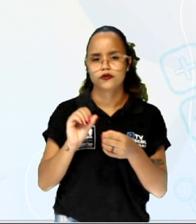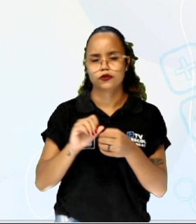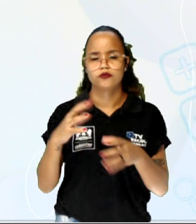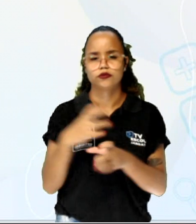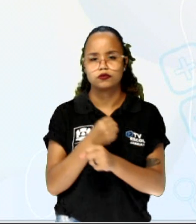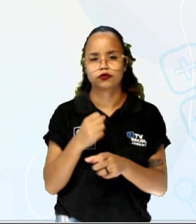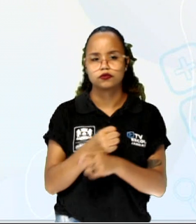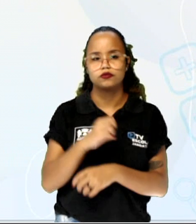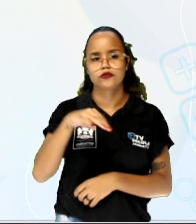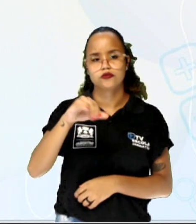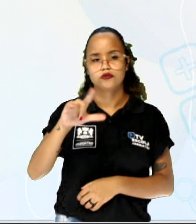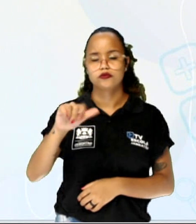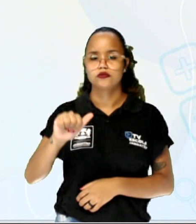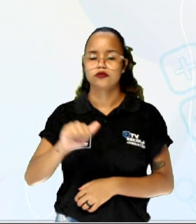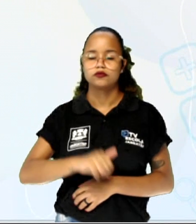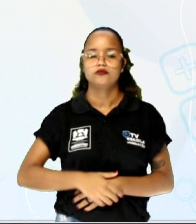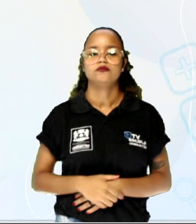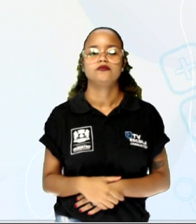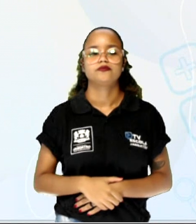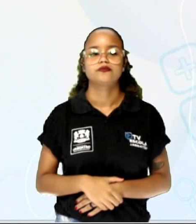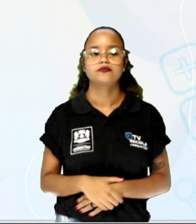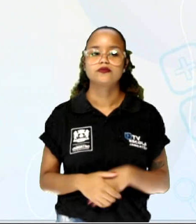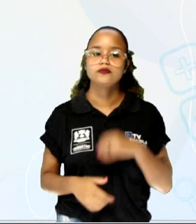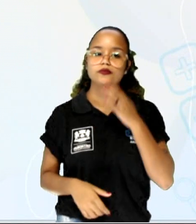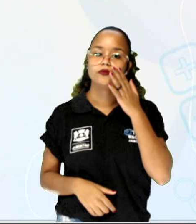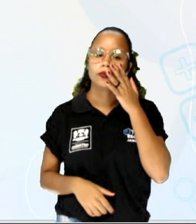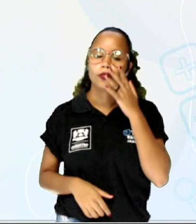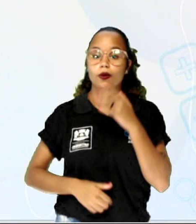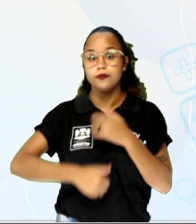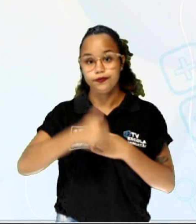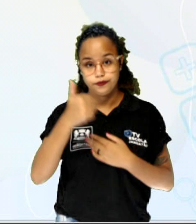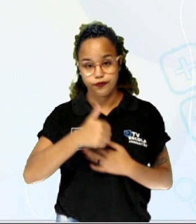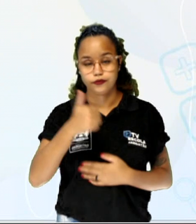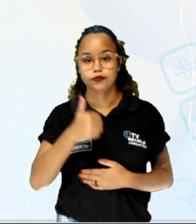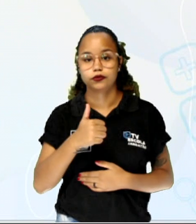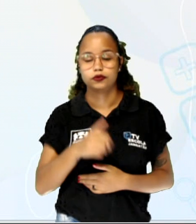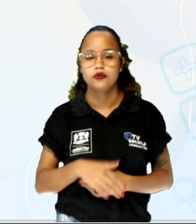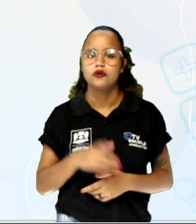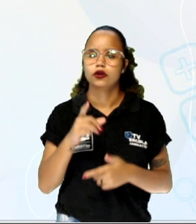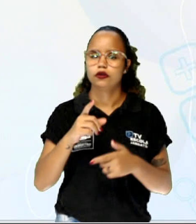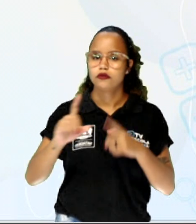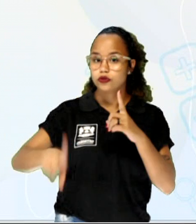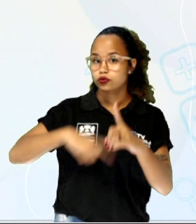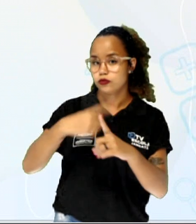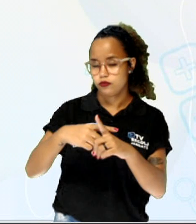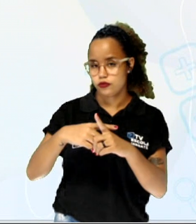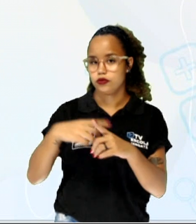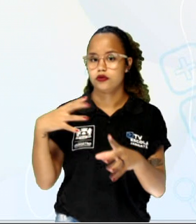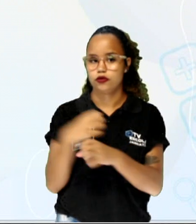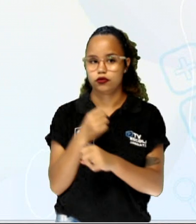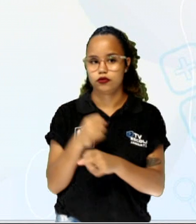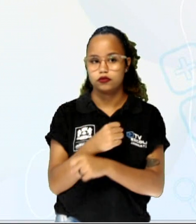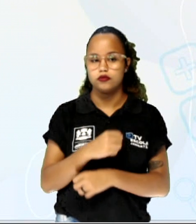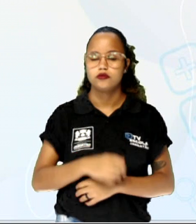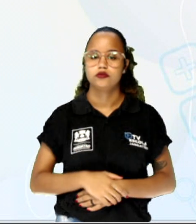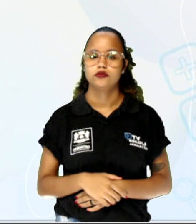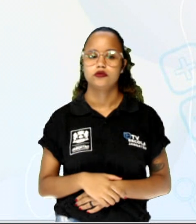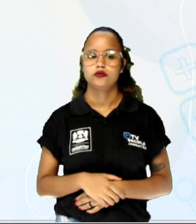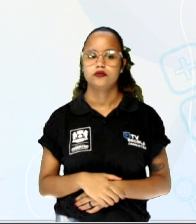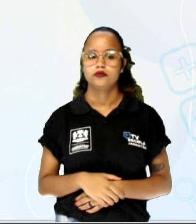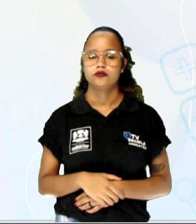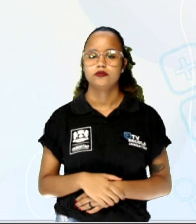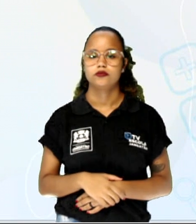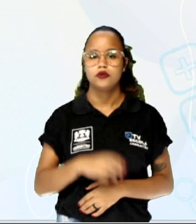qual a sua média? Então a primeira coisa que eu vou fazer é somar as notas que ela tirou, tá certo? Então ela tirou 5, 10 e 9,